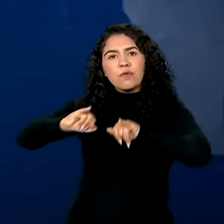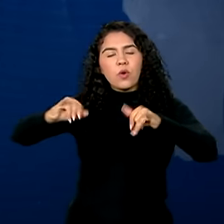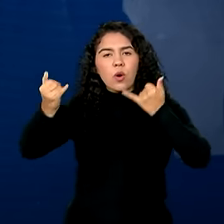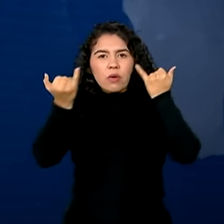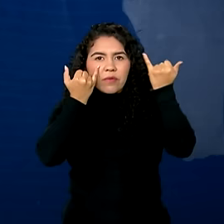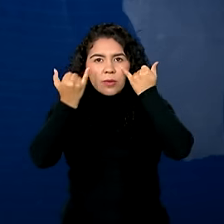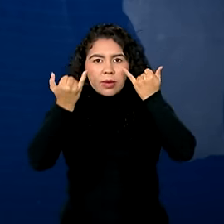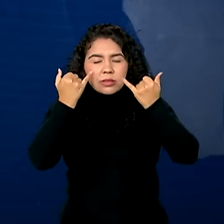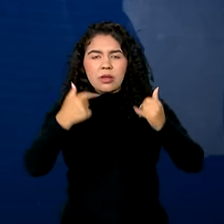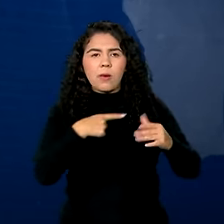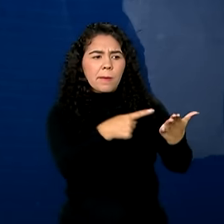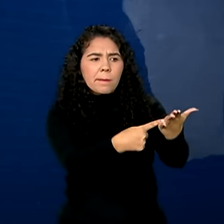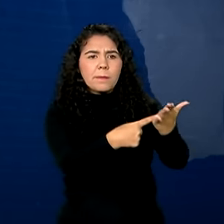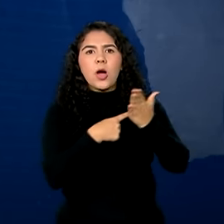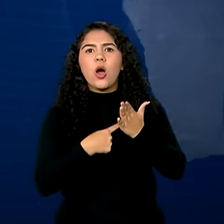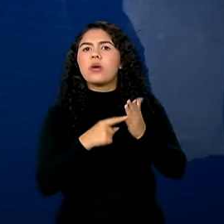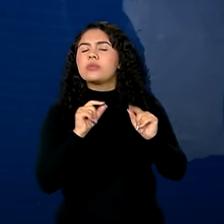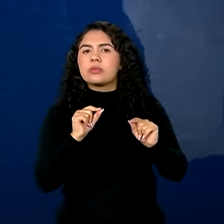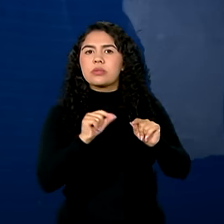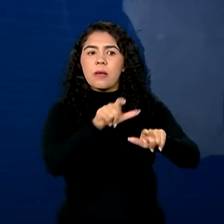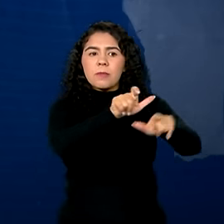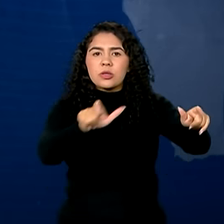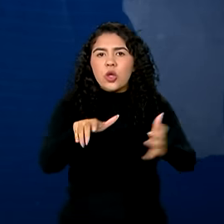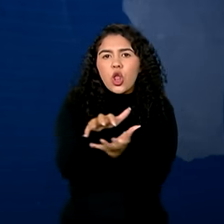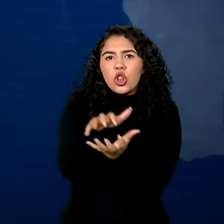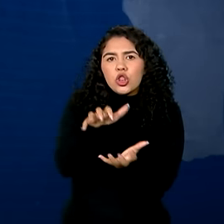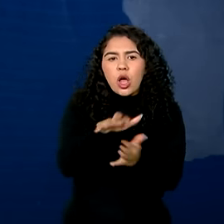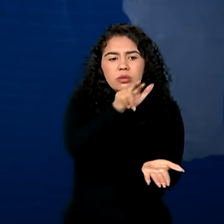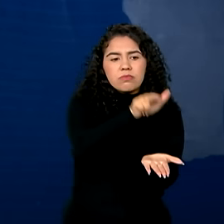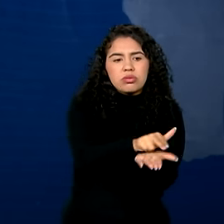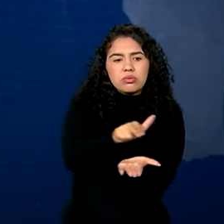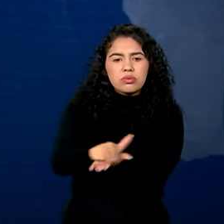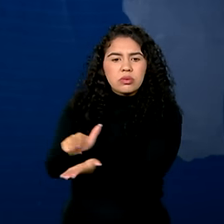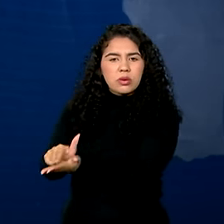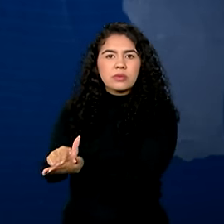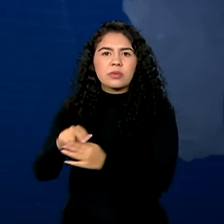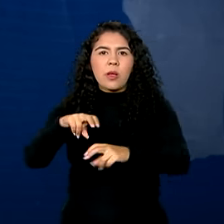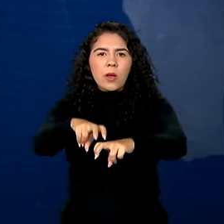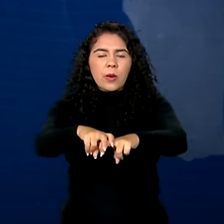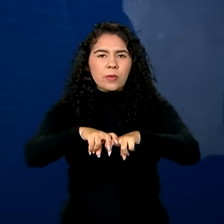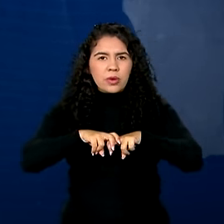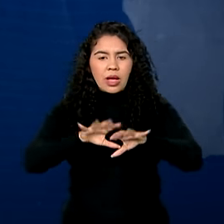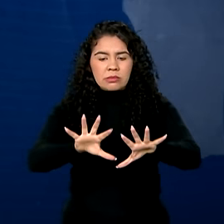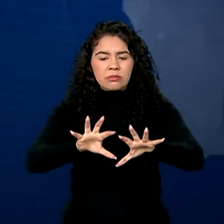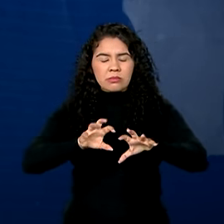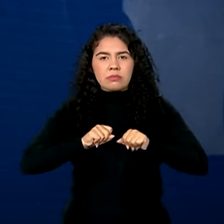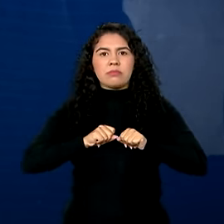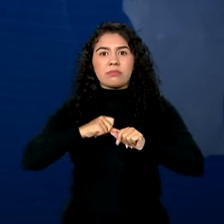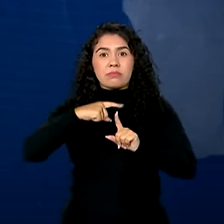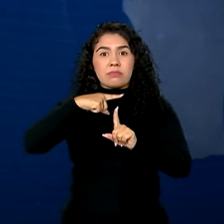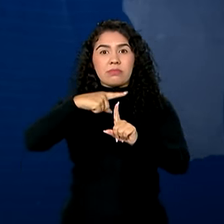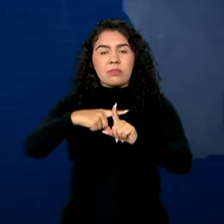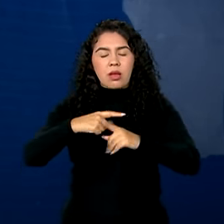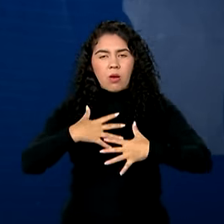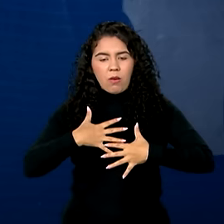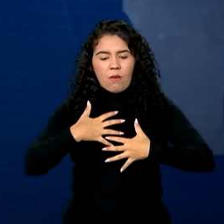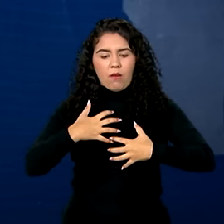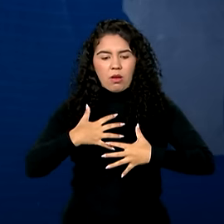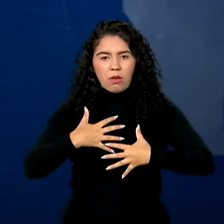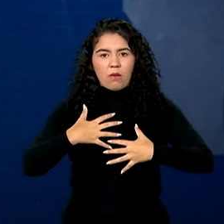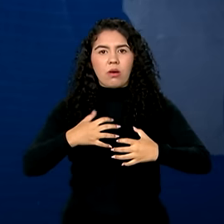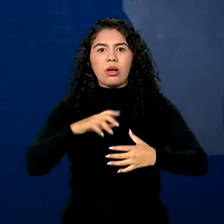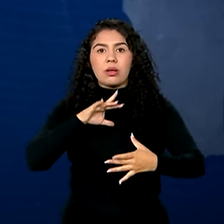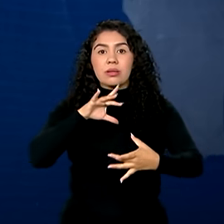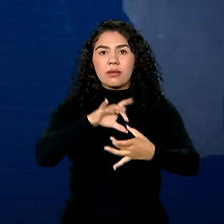aumento no número de internações entre os idosos por síndrome respiratória aguda grave associada à covid-19